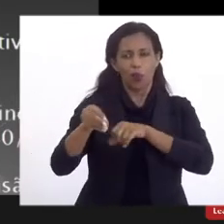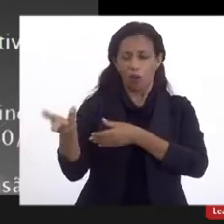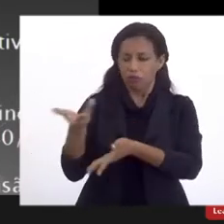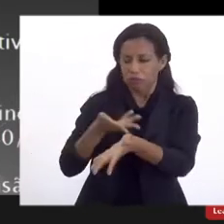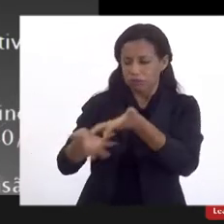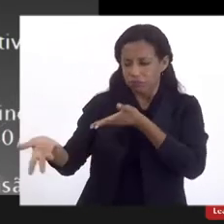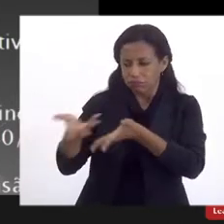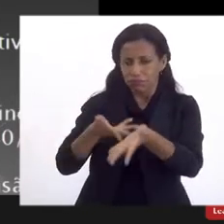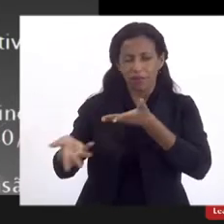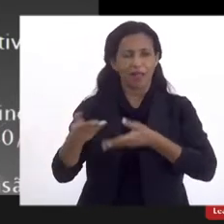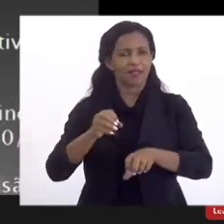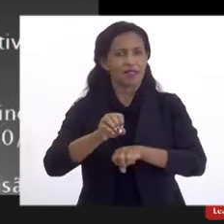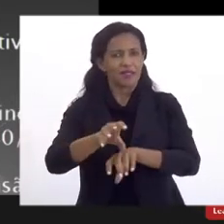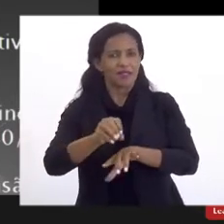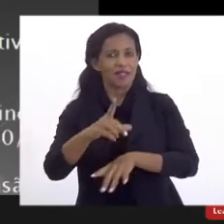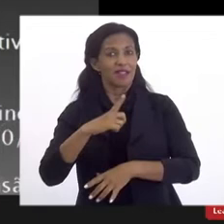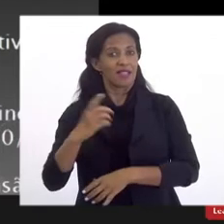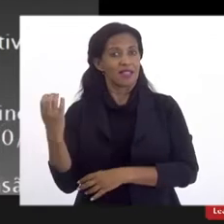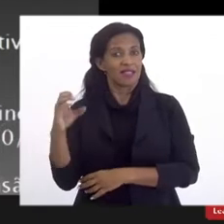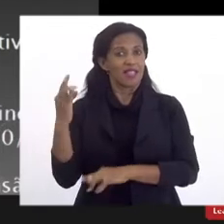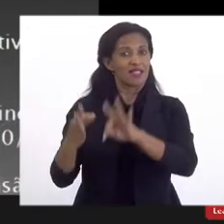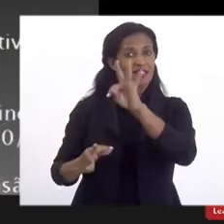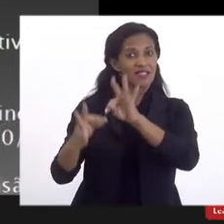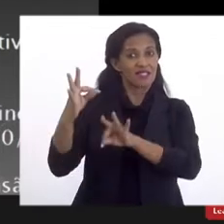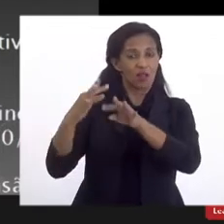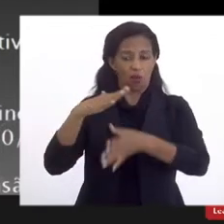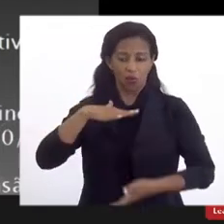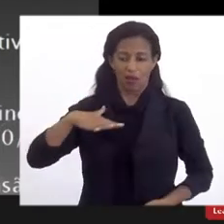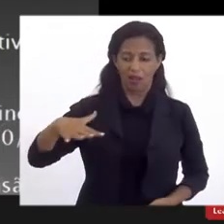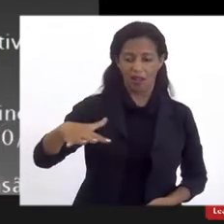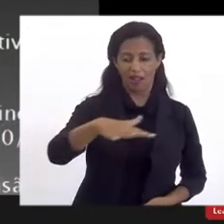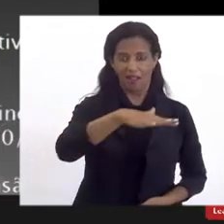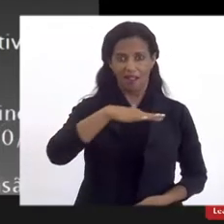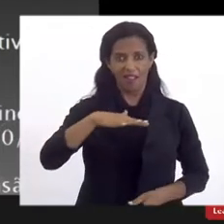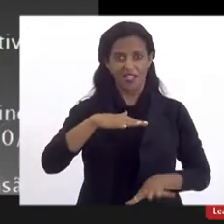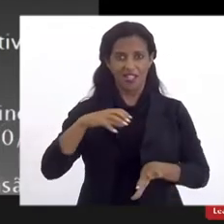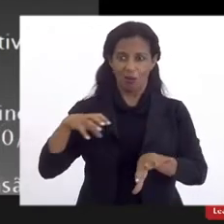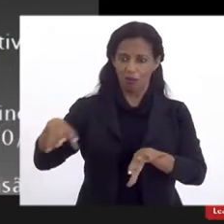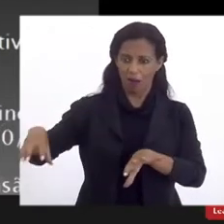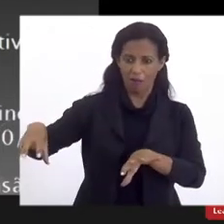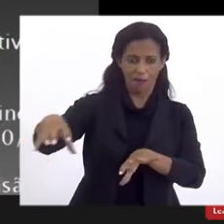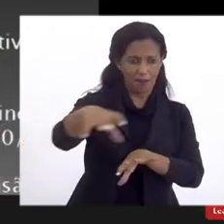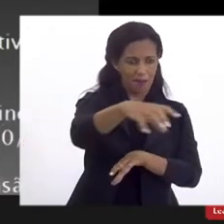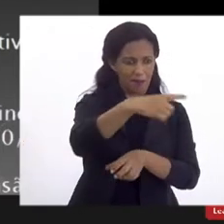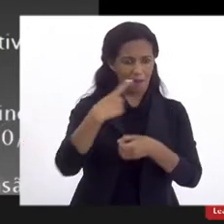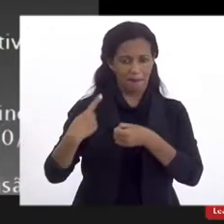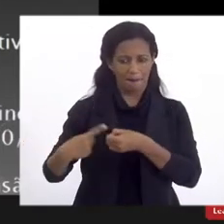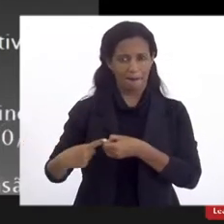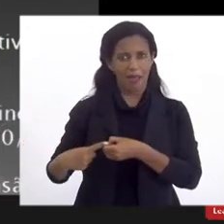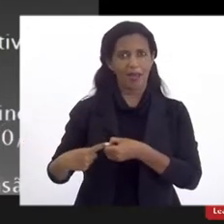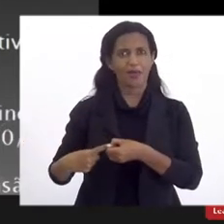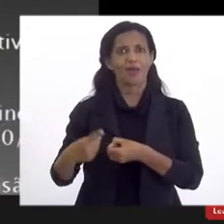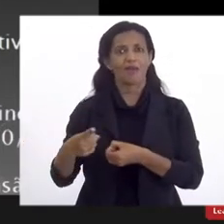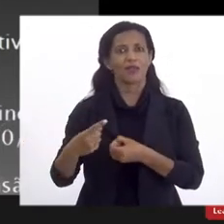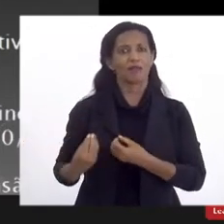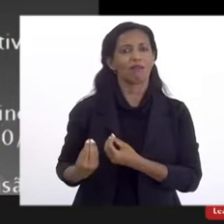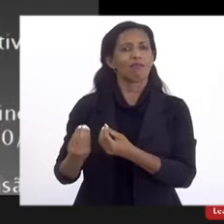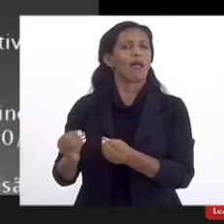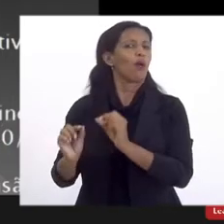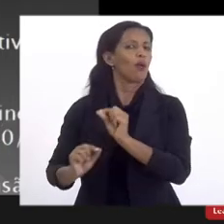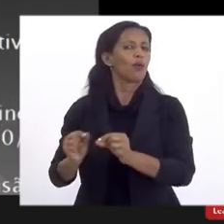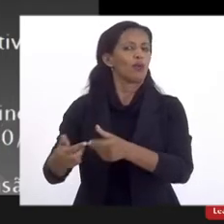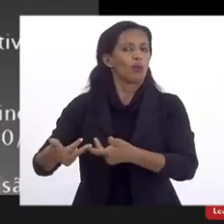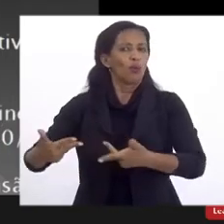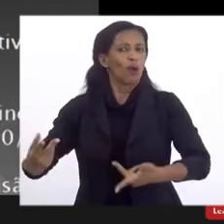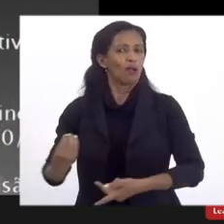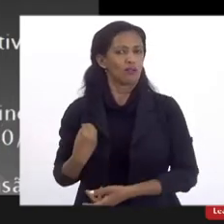compartilha ensino, produz ciência e tecnologia na região para aquele território, você está aumentando qualidade de vida, né, então, se